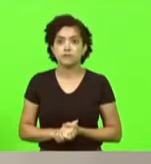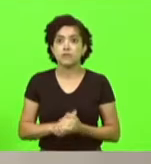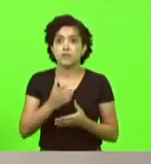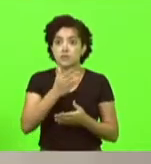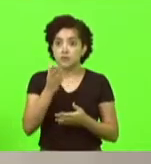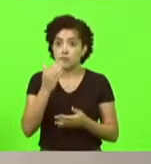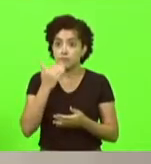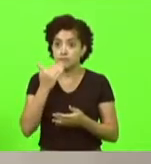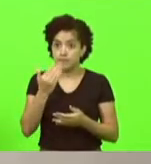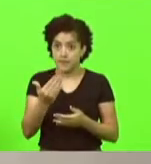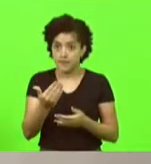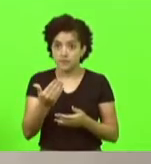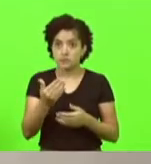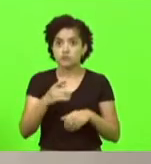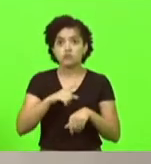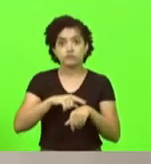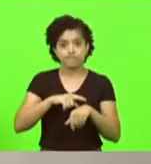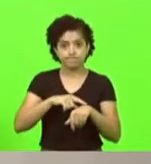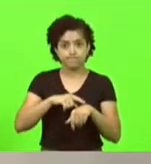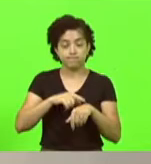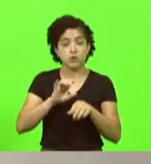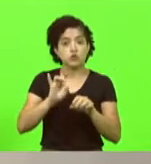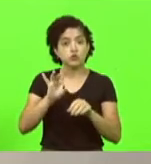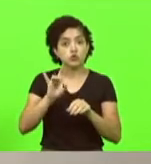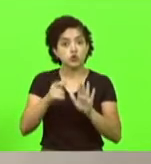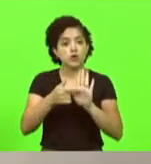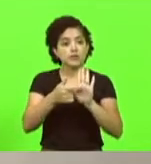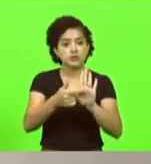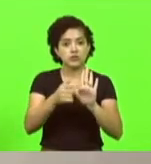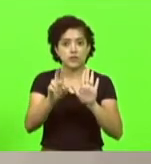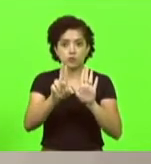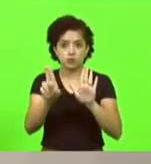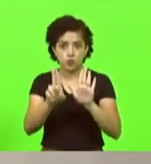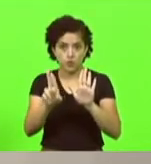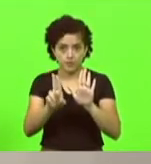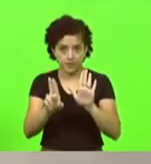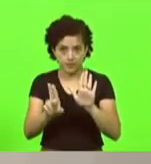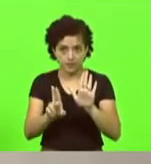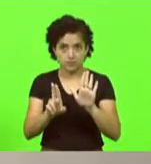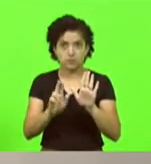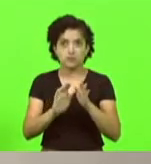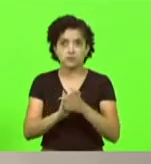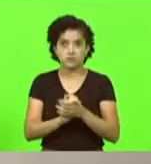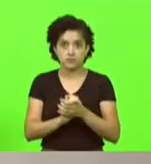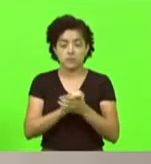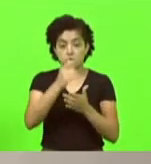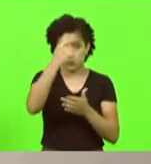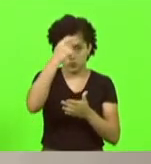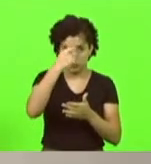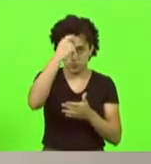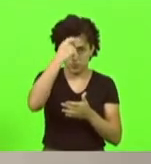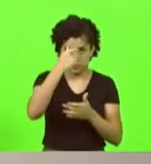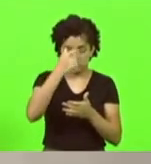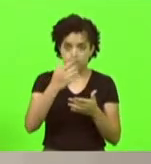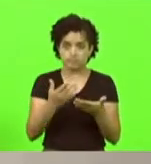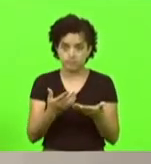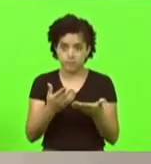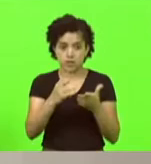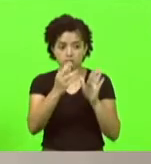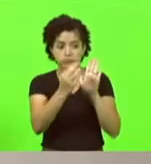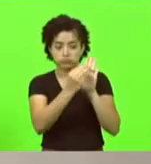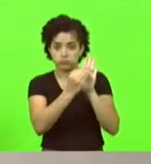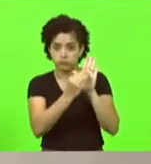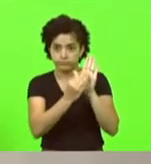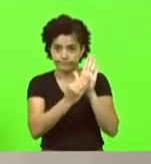que nós nos ativéssemos apenas na indicação de nomes. Nós temos o deputado Maurício Scudillac, que tem o seu nome